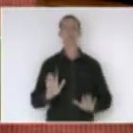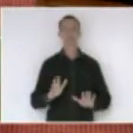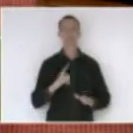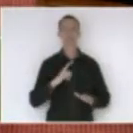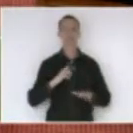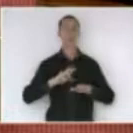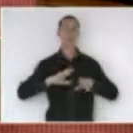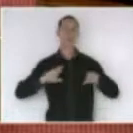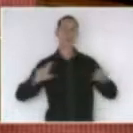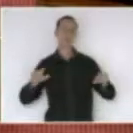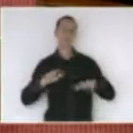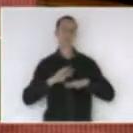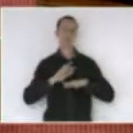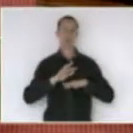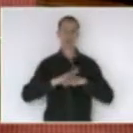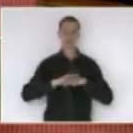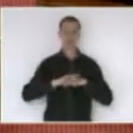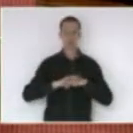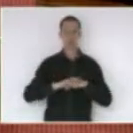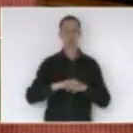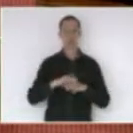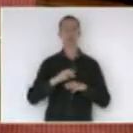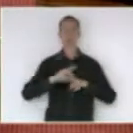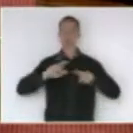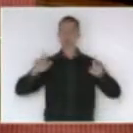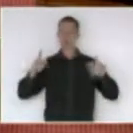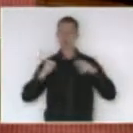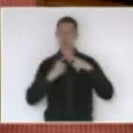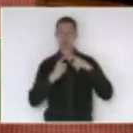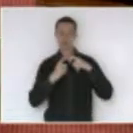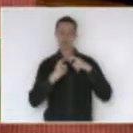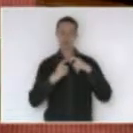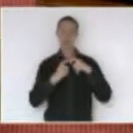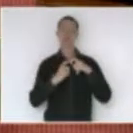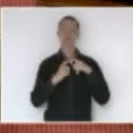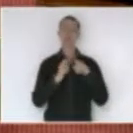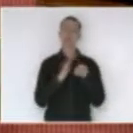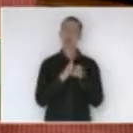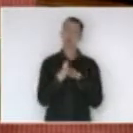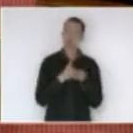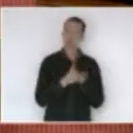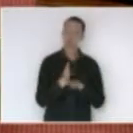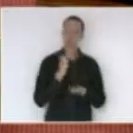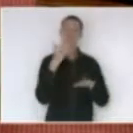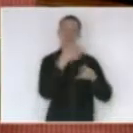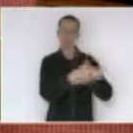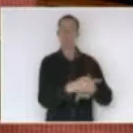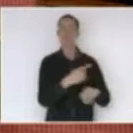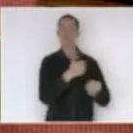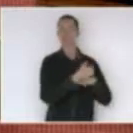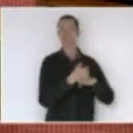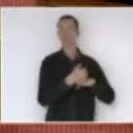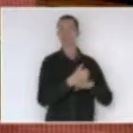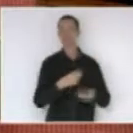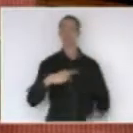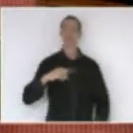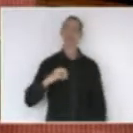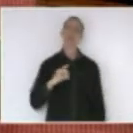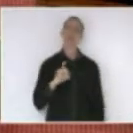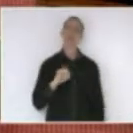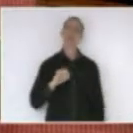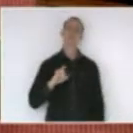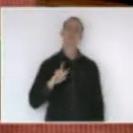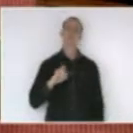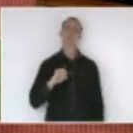o tratamento indicado por muitos médicos, inclusive é o podólogo. Eu acho que nesta tarde nós estamos fazendo um grande avanço para o